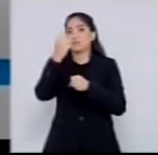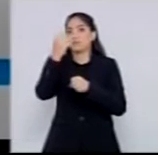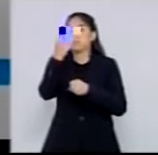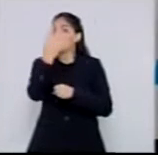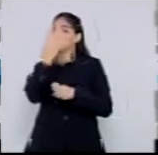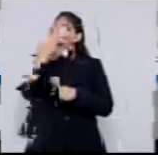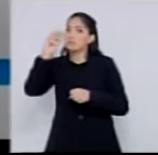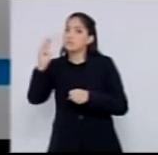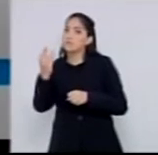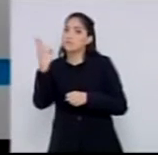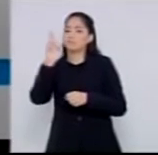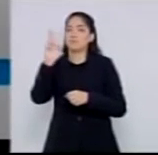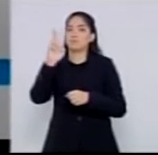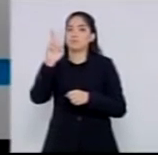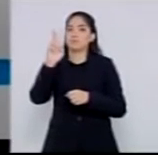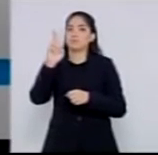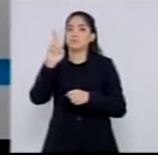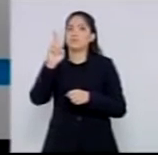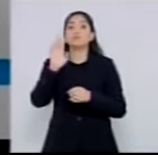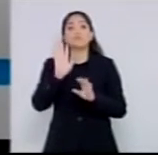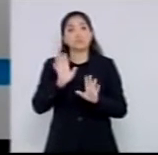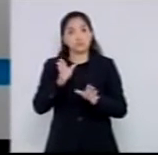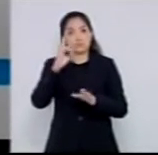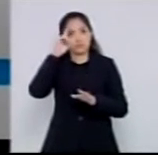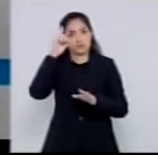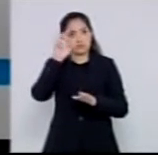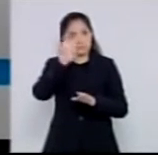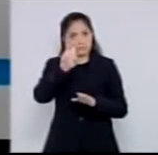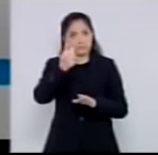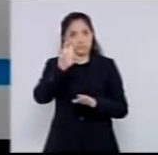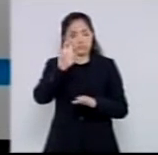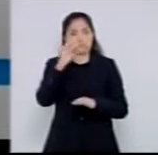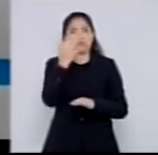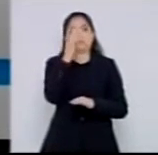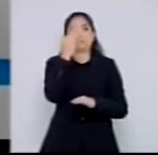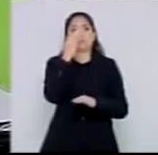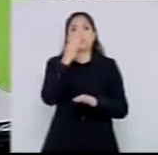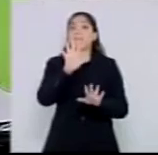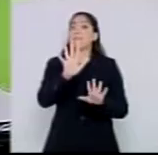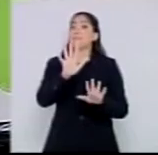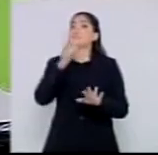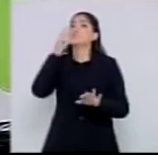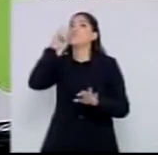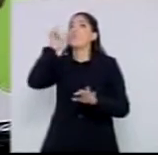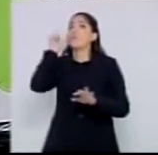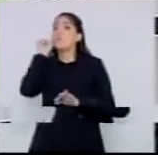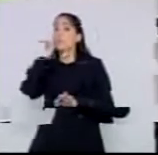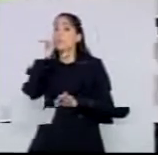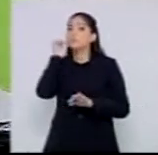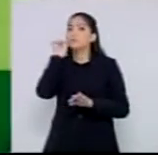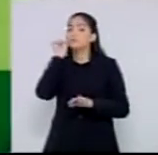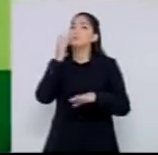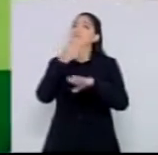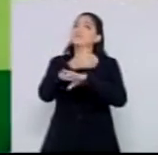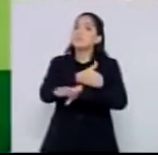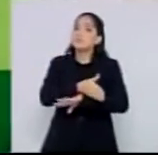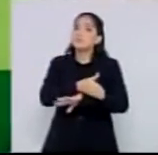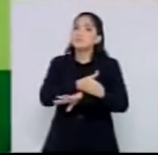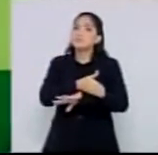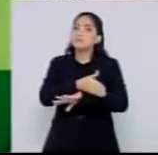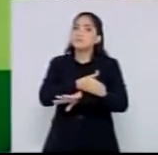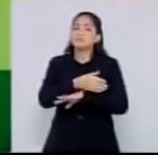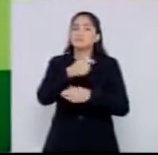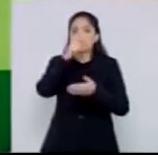5 fevereiro de 2015, ontem, ontem, eu participei da